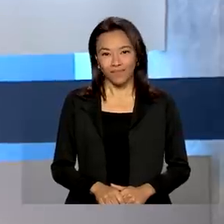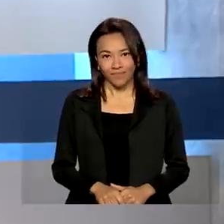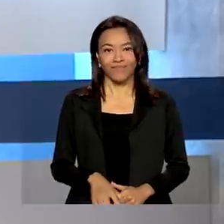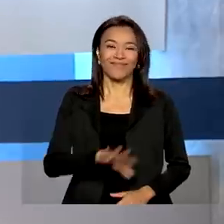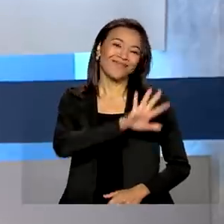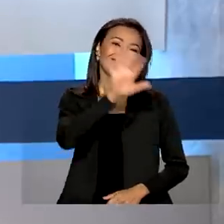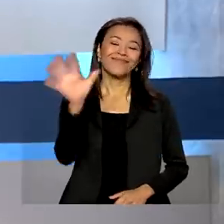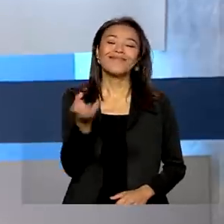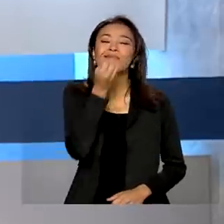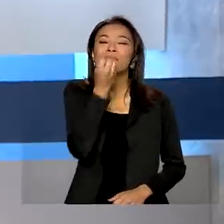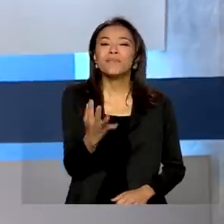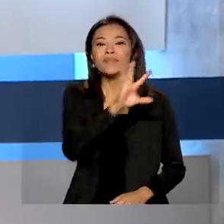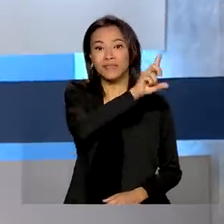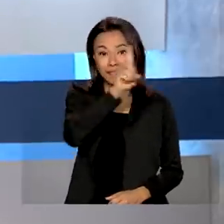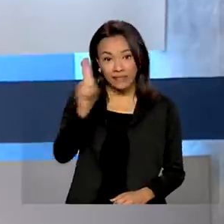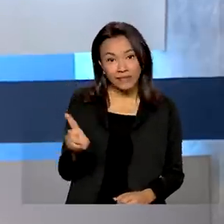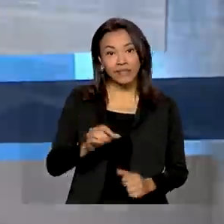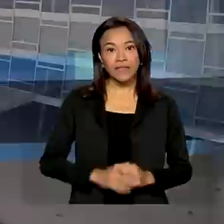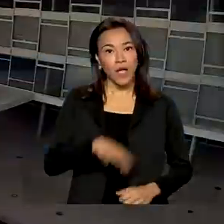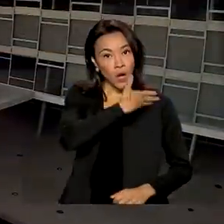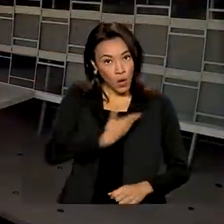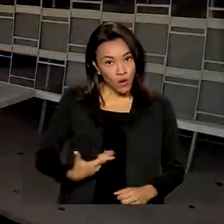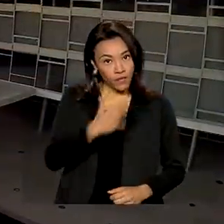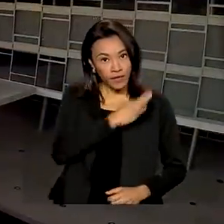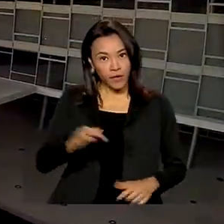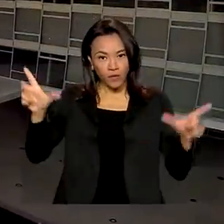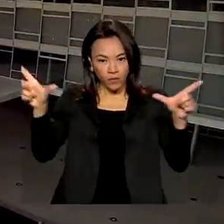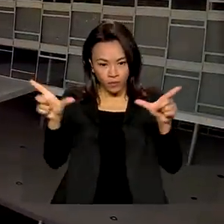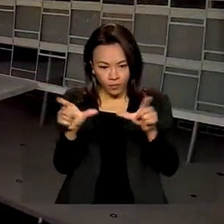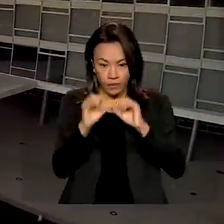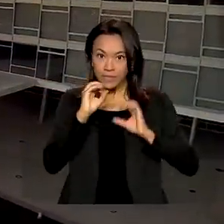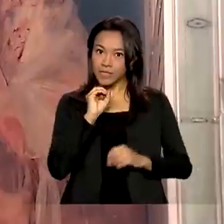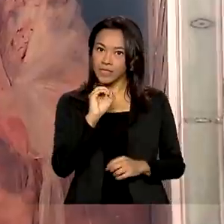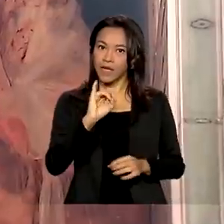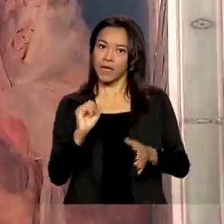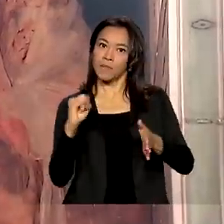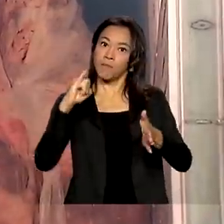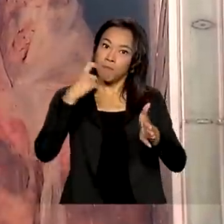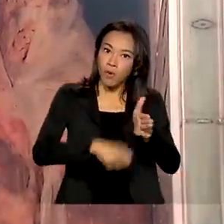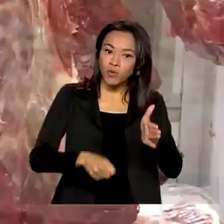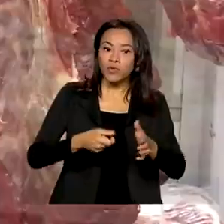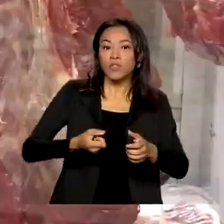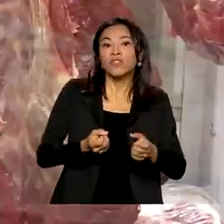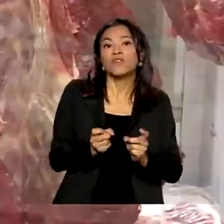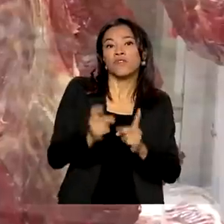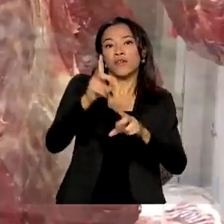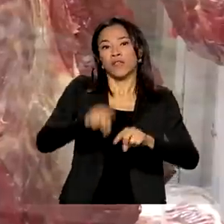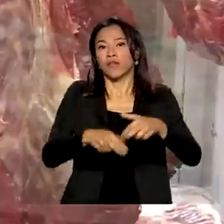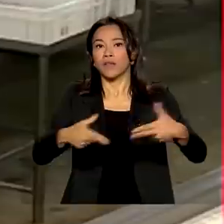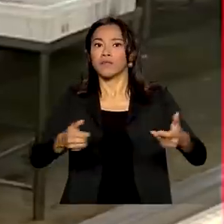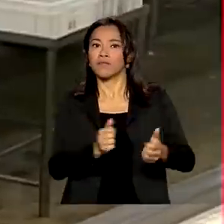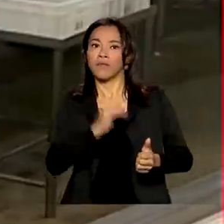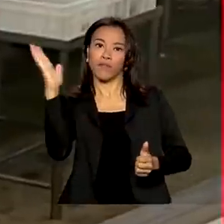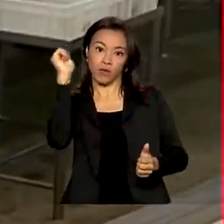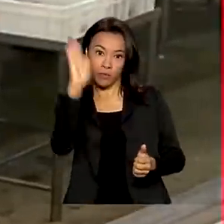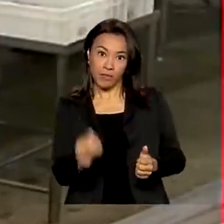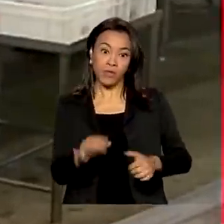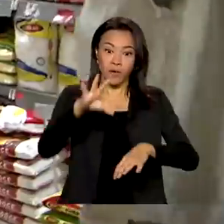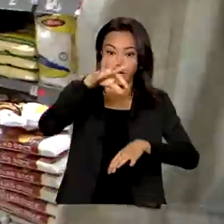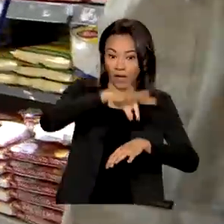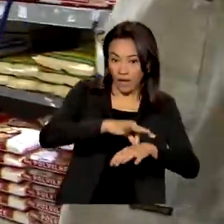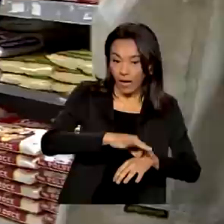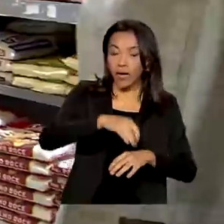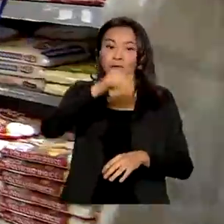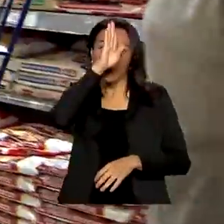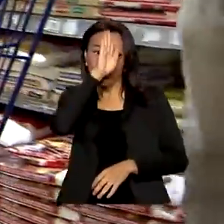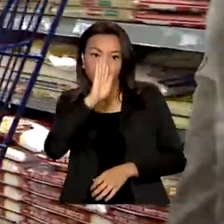Olá, bom dia! Governo Federal zera imposto de importação de alimentos como carne bovina, frango e